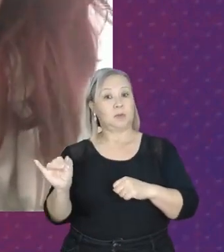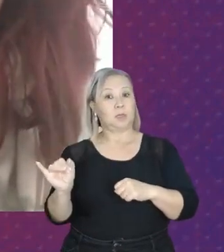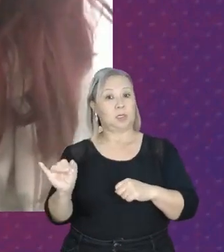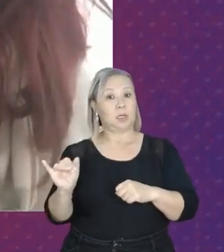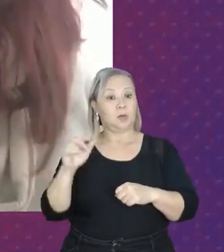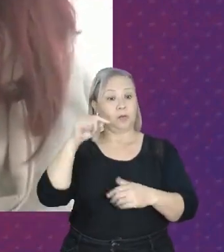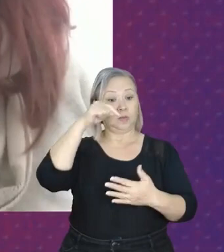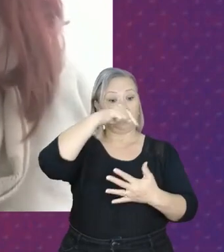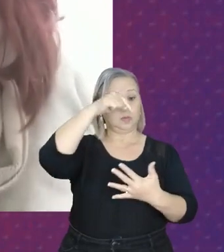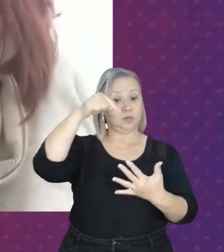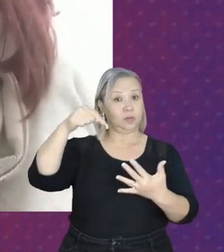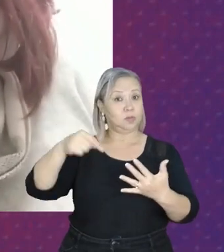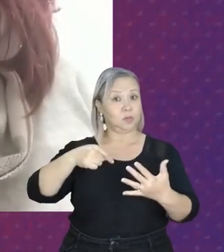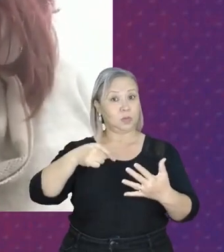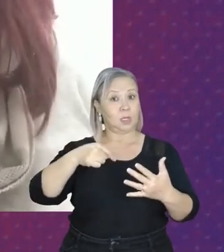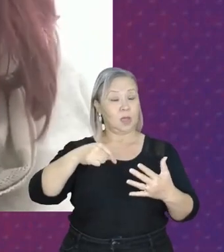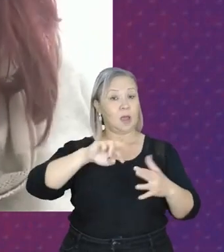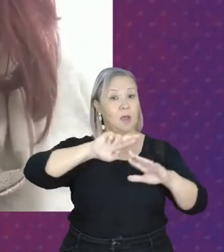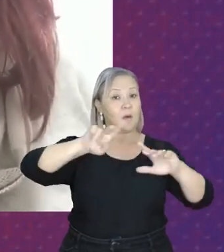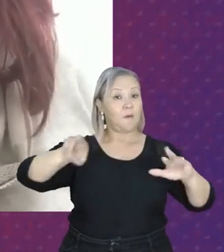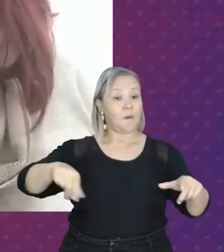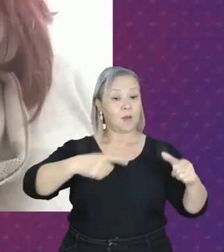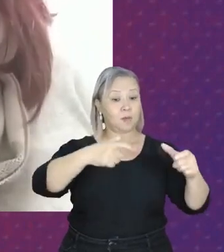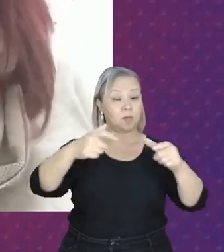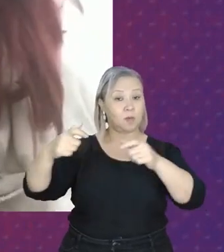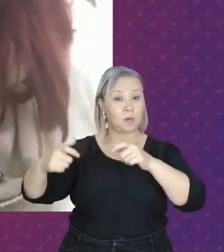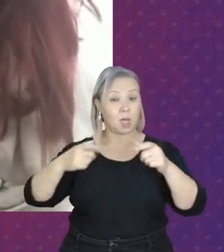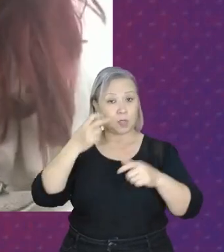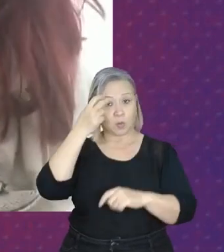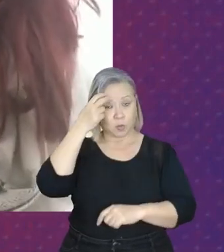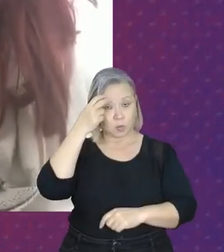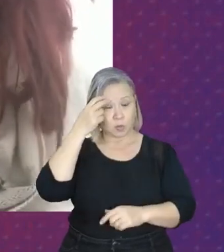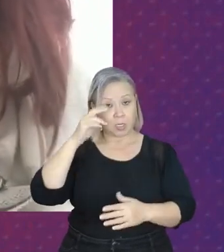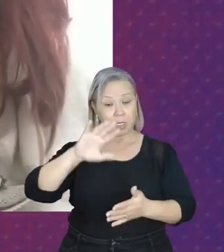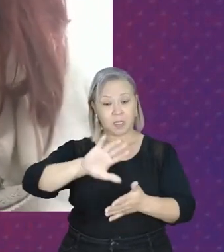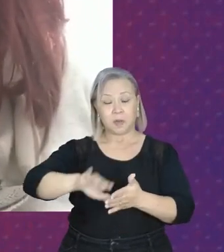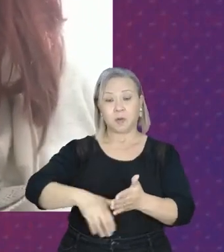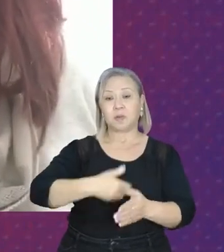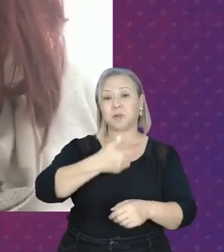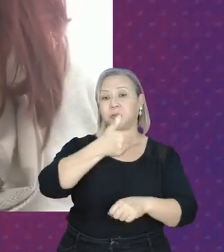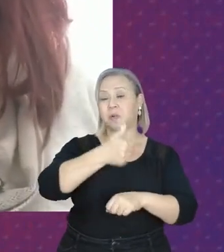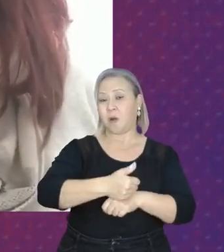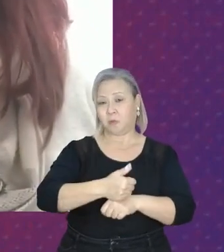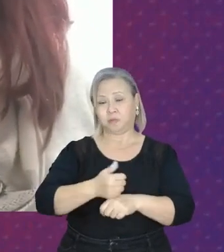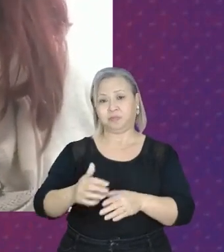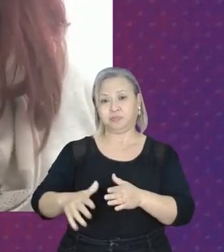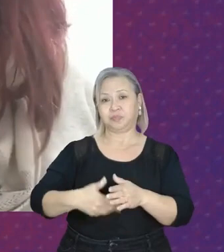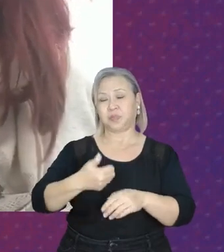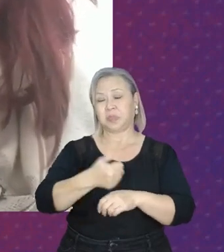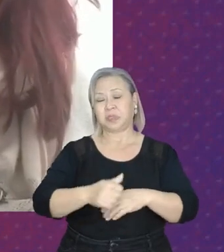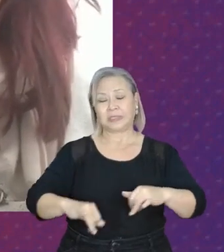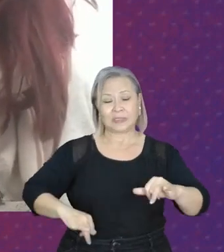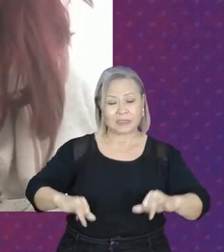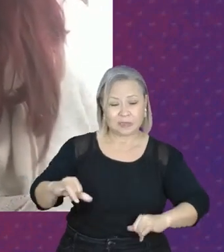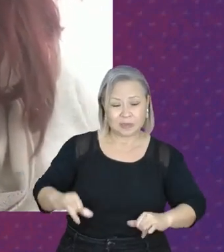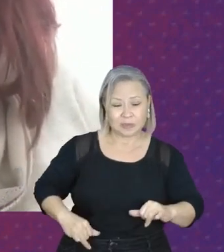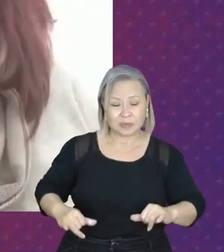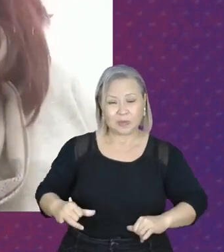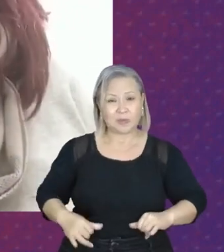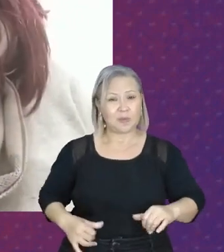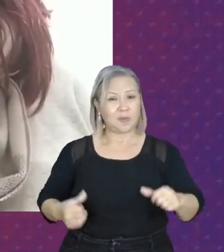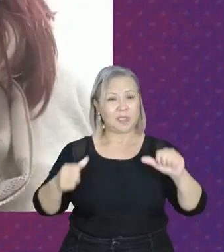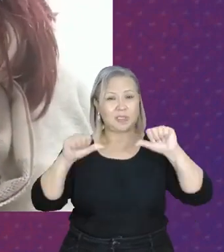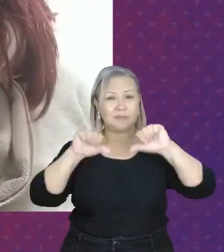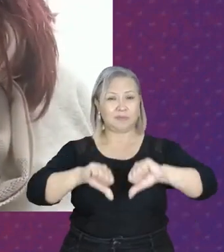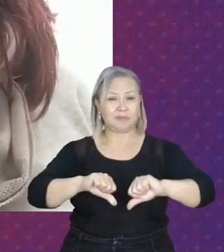pontos de cultura. Porém, desde o golpe, a gente tem sofrido uma severa mudança e